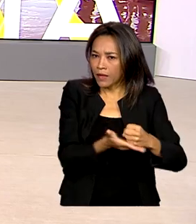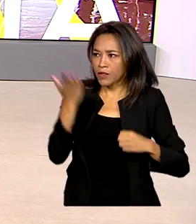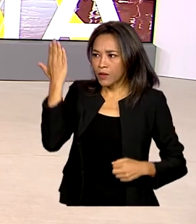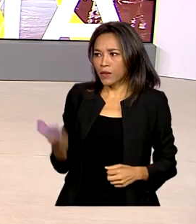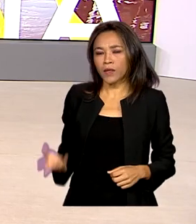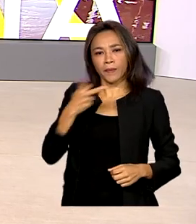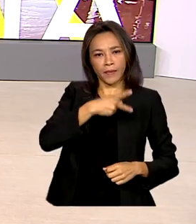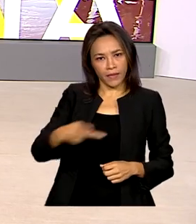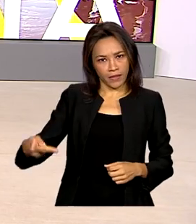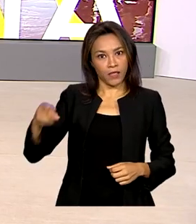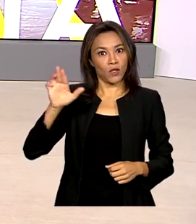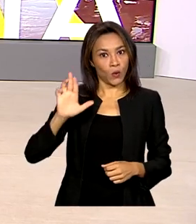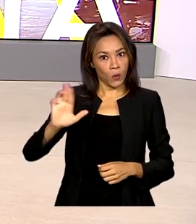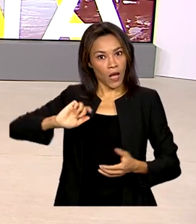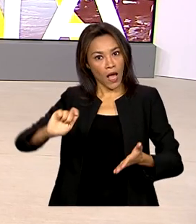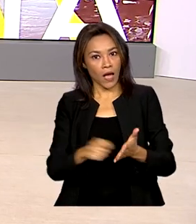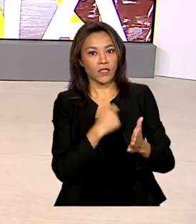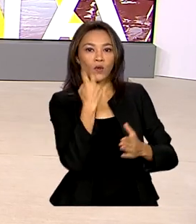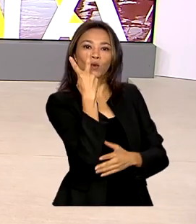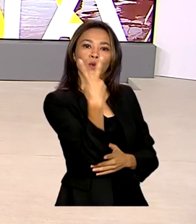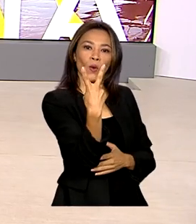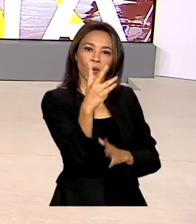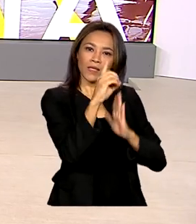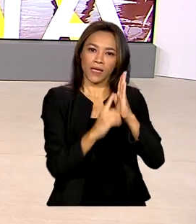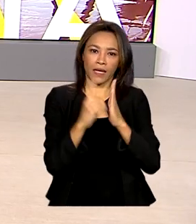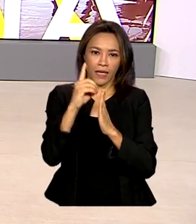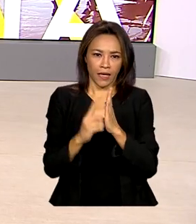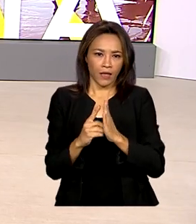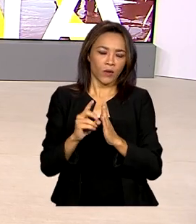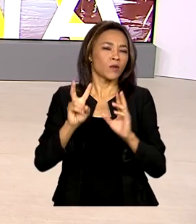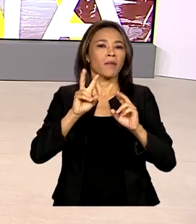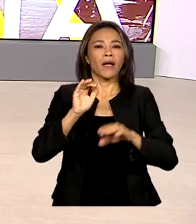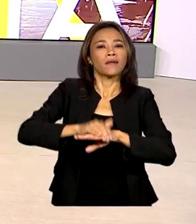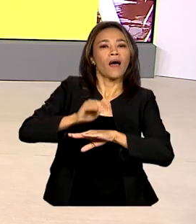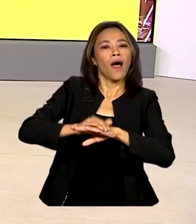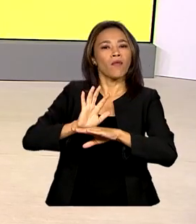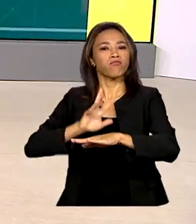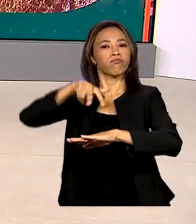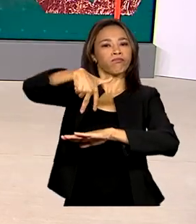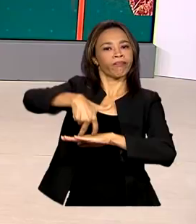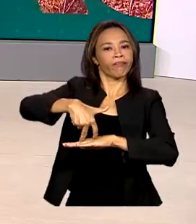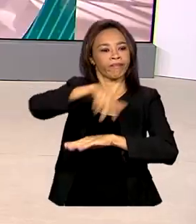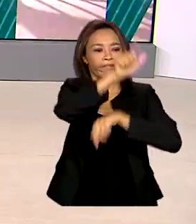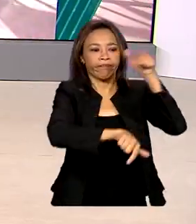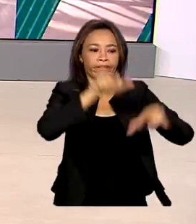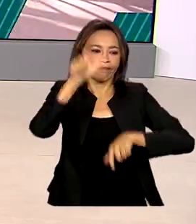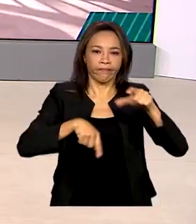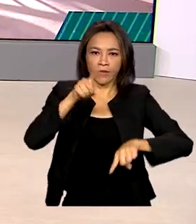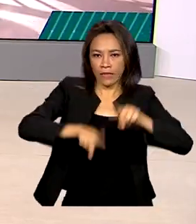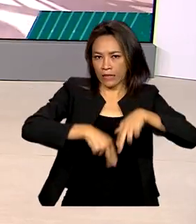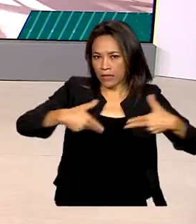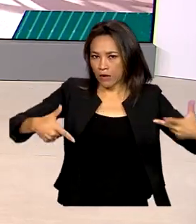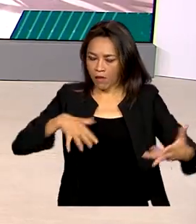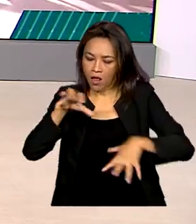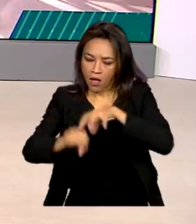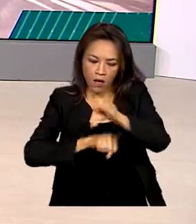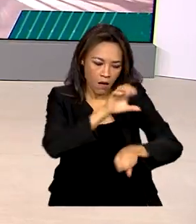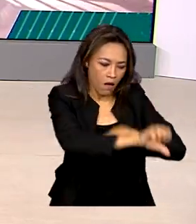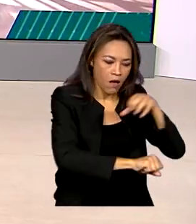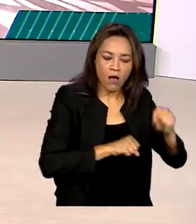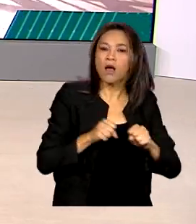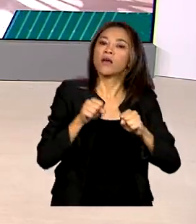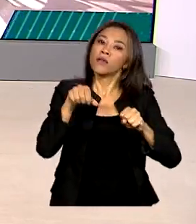dois decretos para promover o protagonismo dos catadores no reaproveitamento de materiais recicláveis e